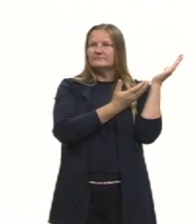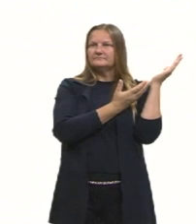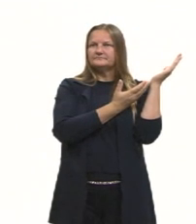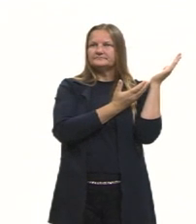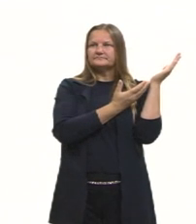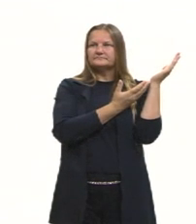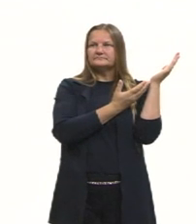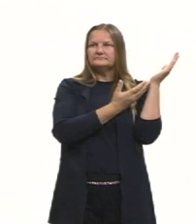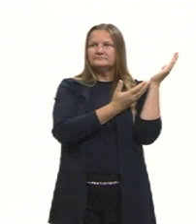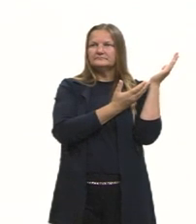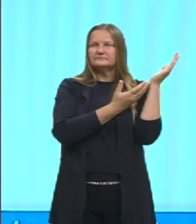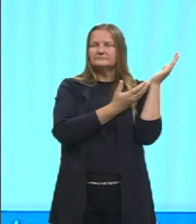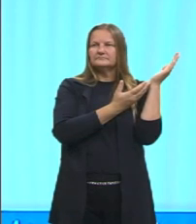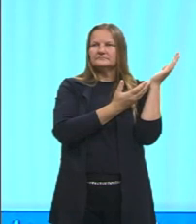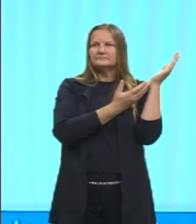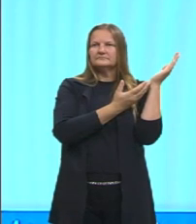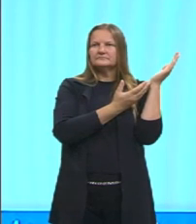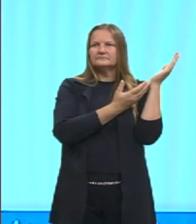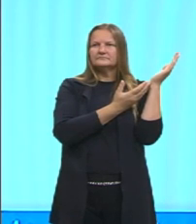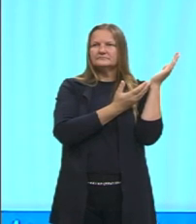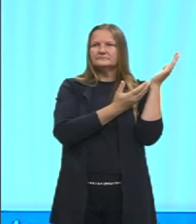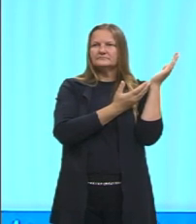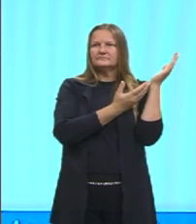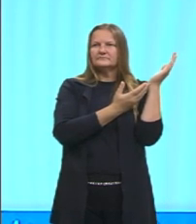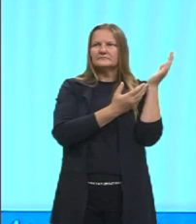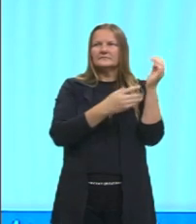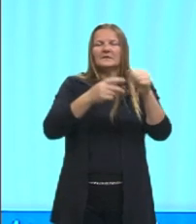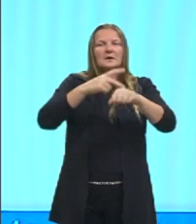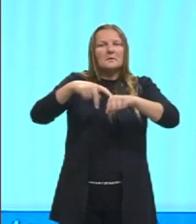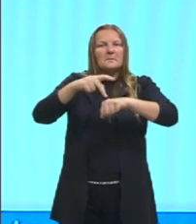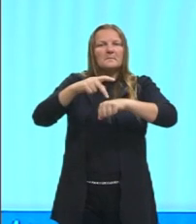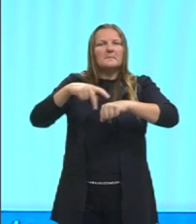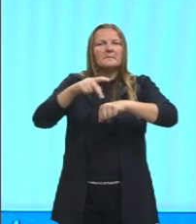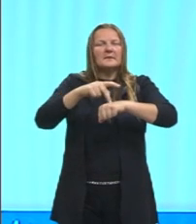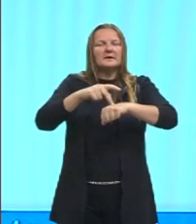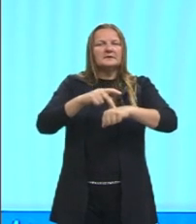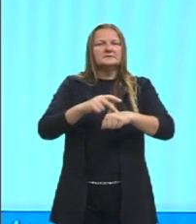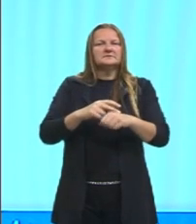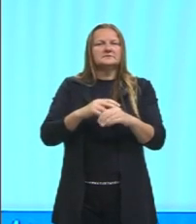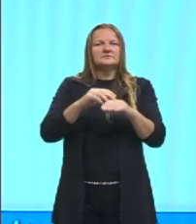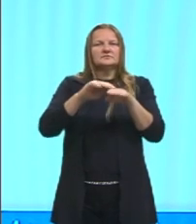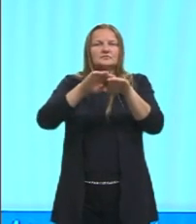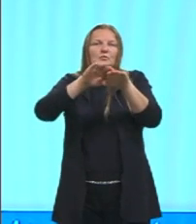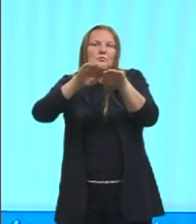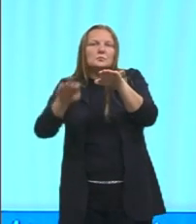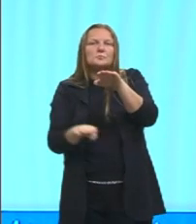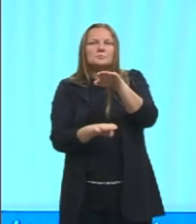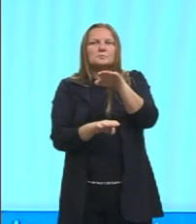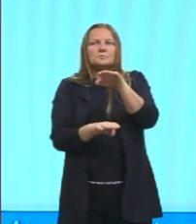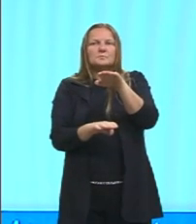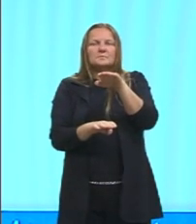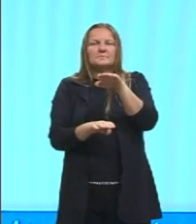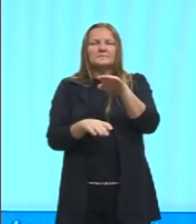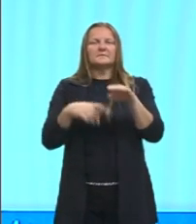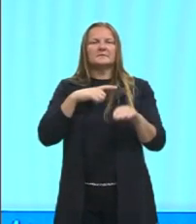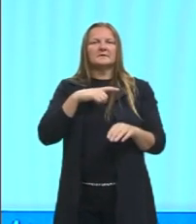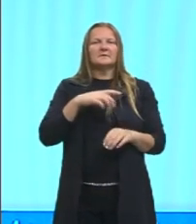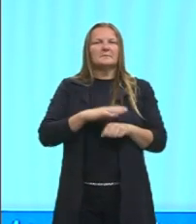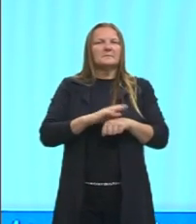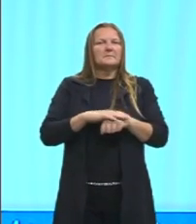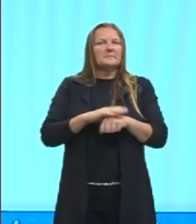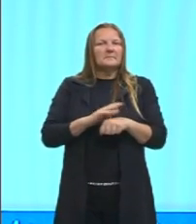clássica DIT, os países subdesenvolvidos, eles levam,